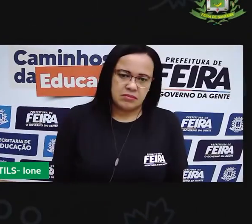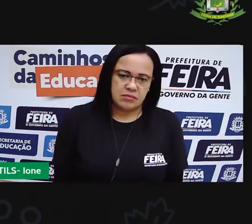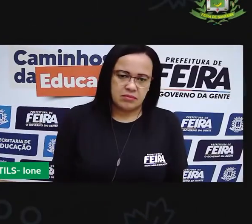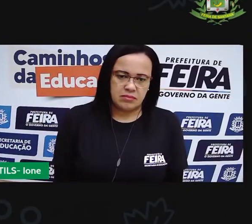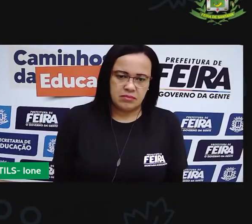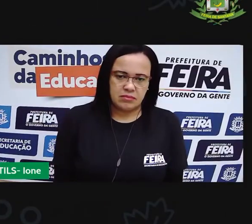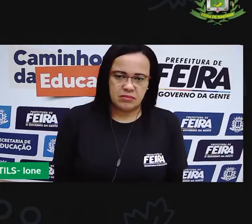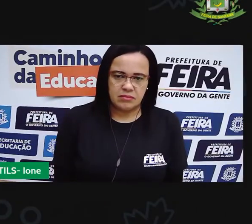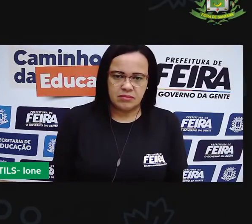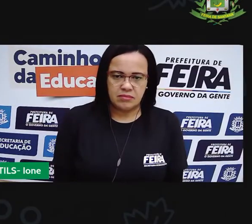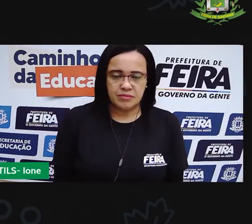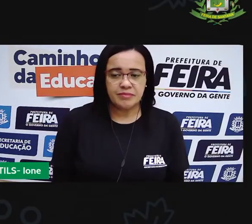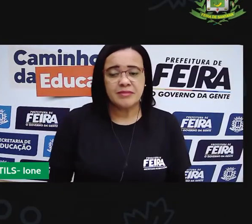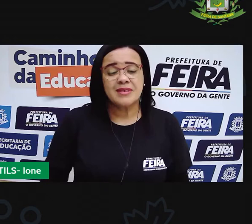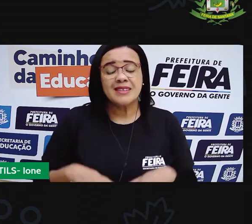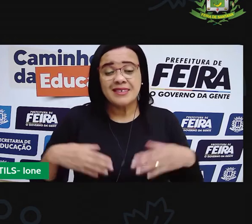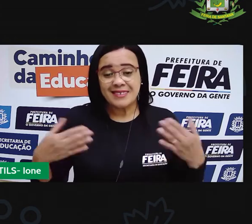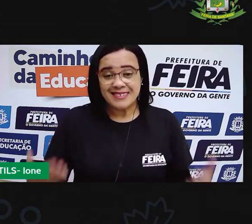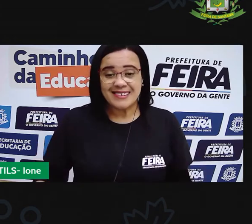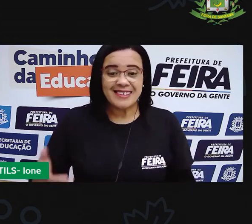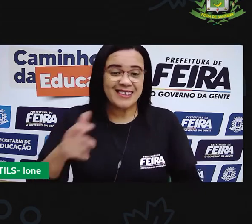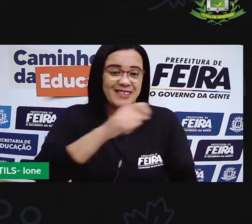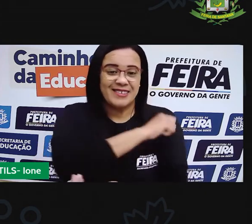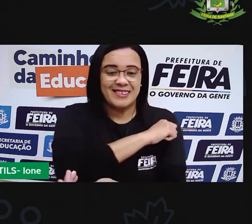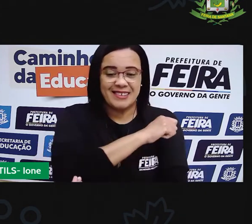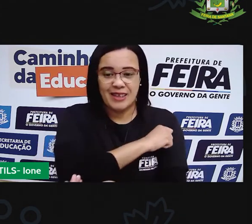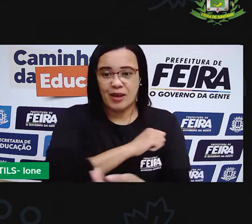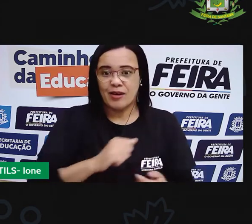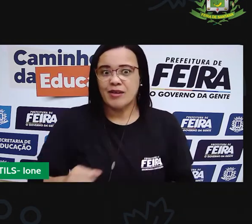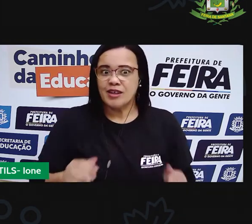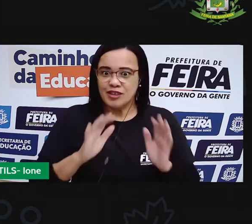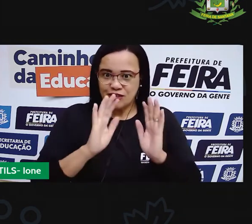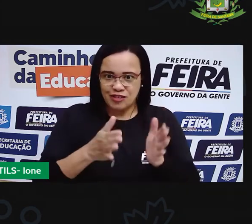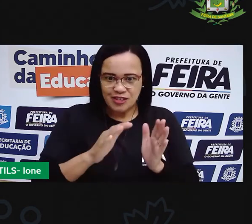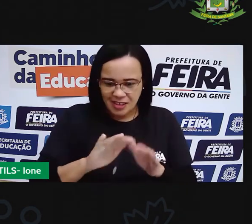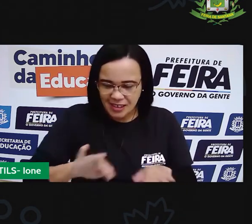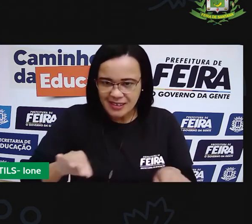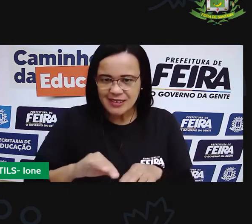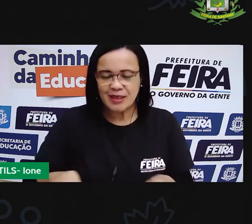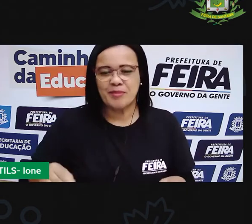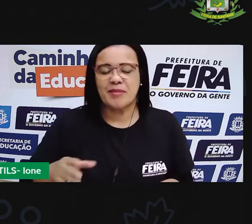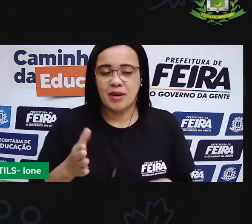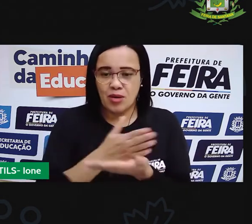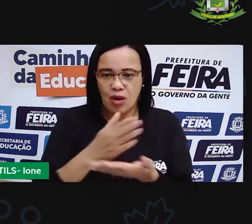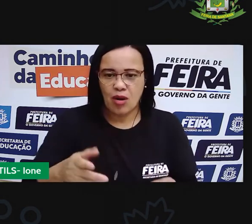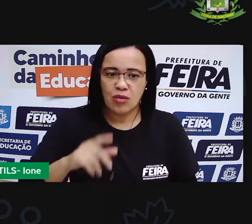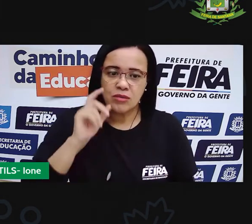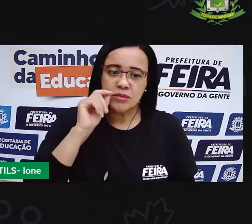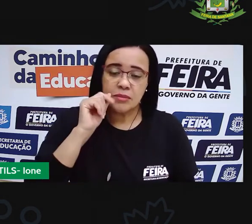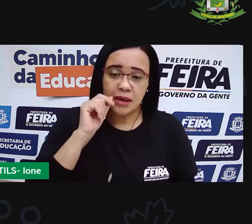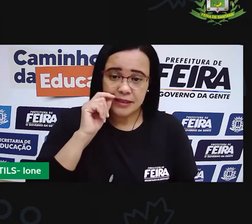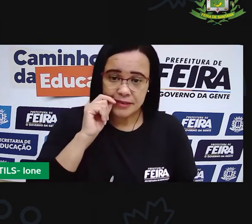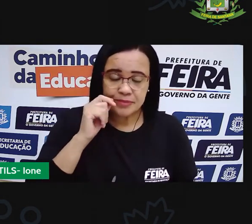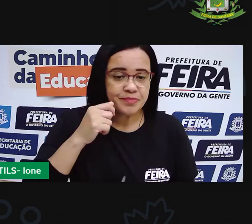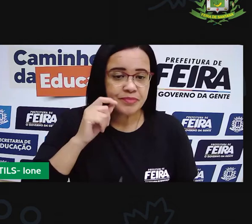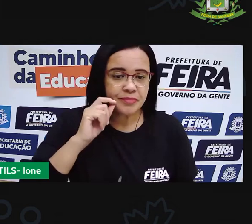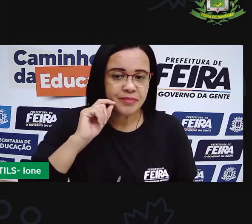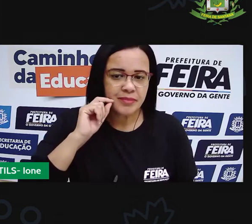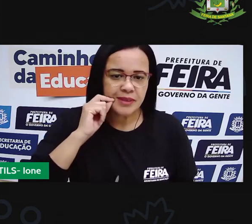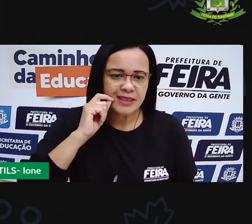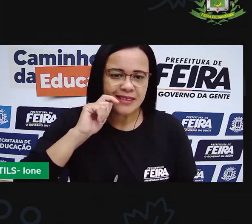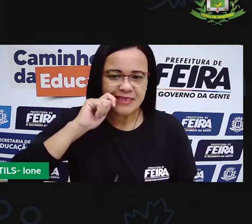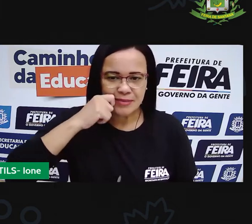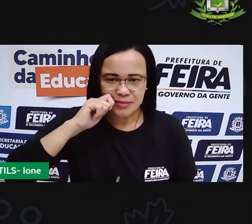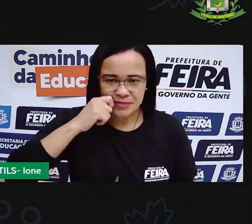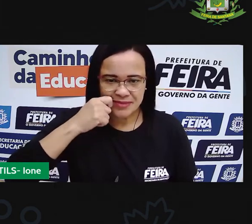então criançada eu já separei aqui alguns palitos alguns palitos